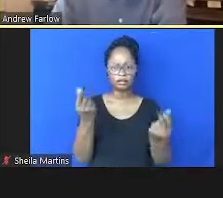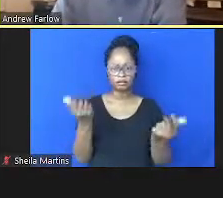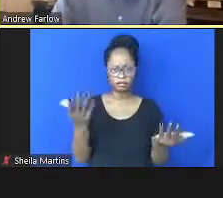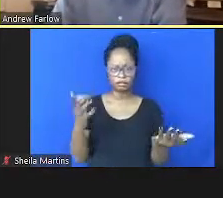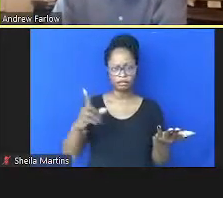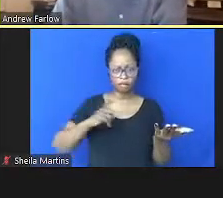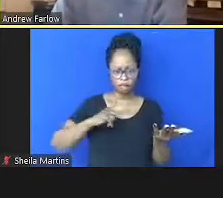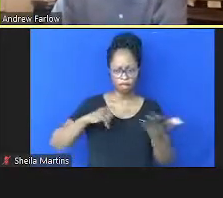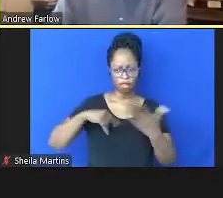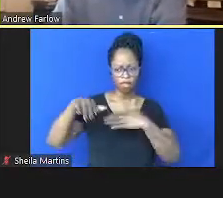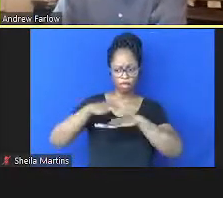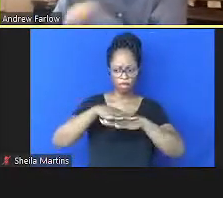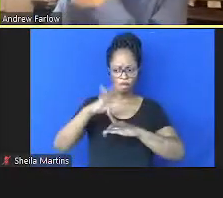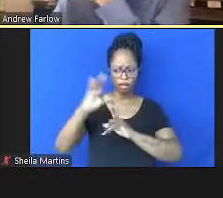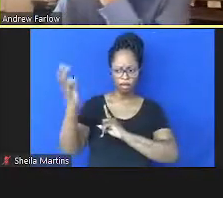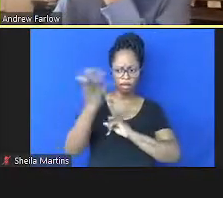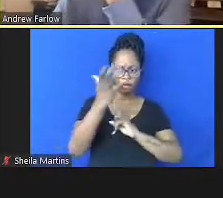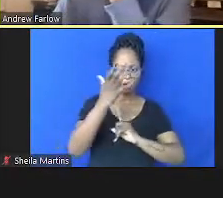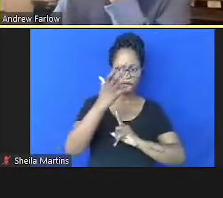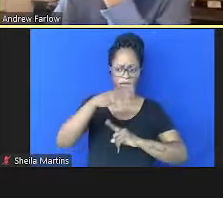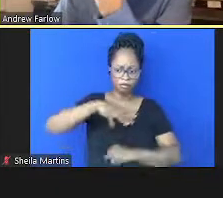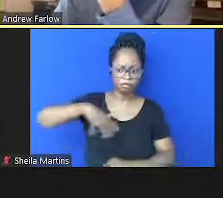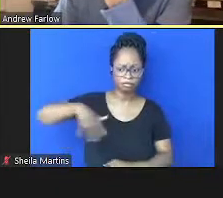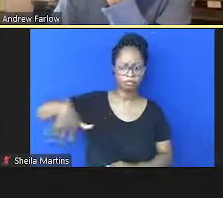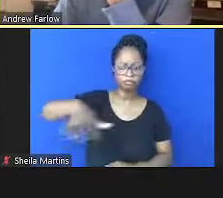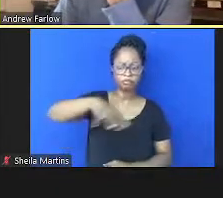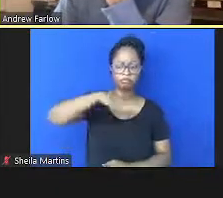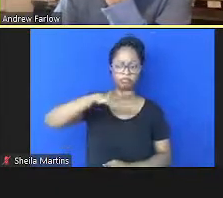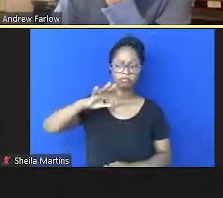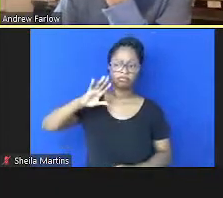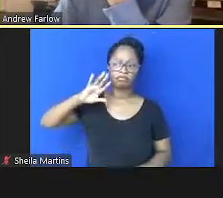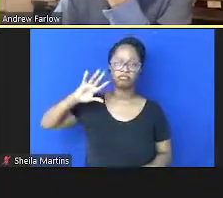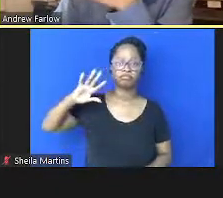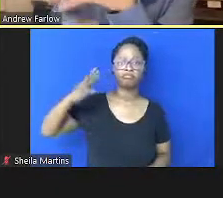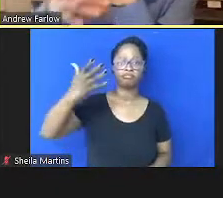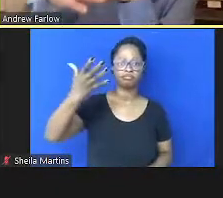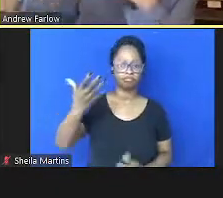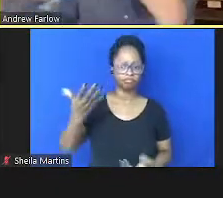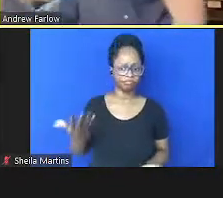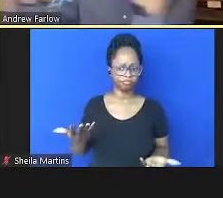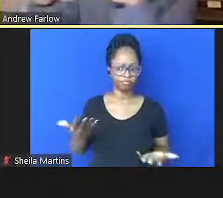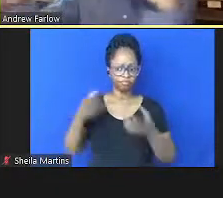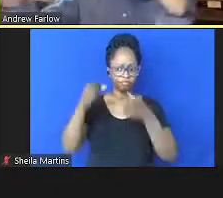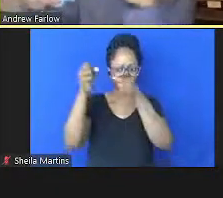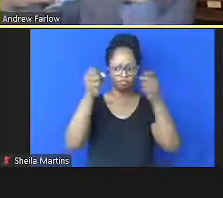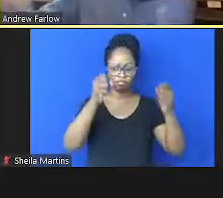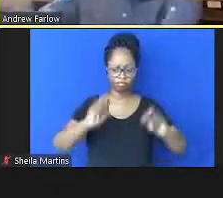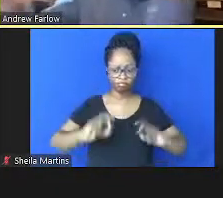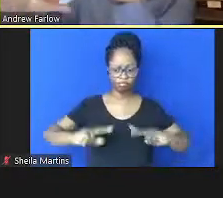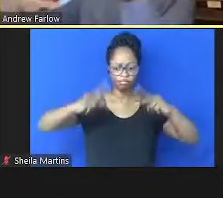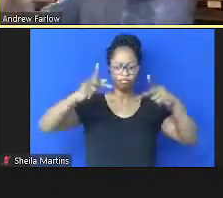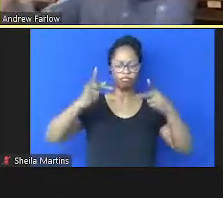afetam as gerações resultando em desagradades de poder econômicas sociais isso leva